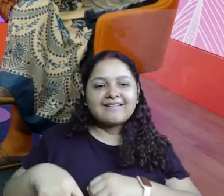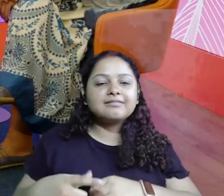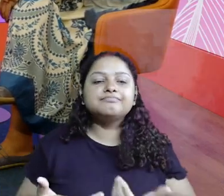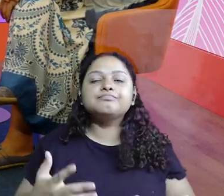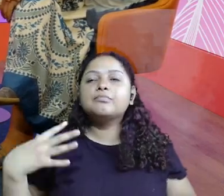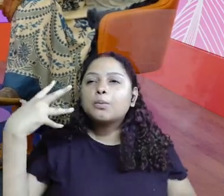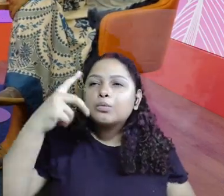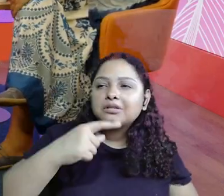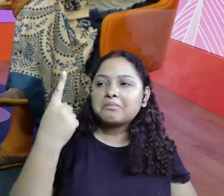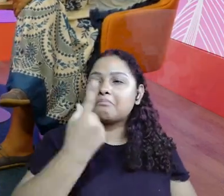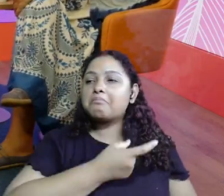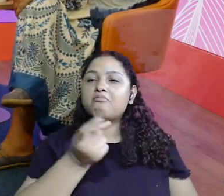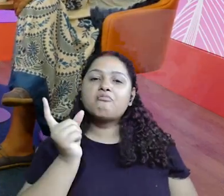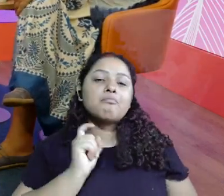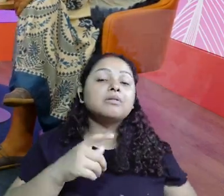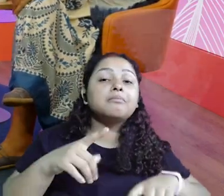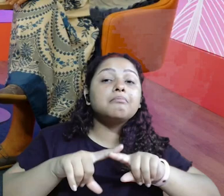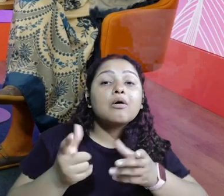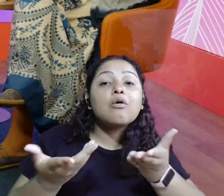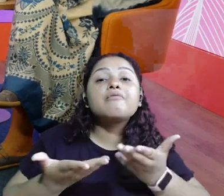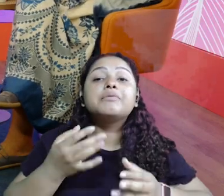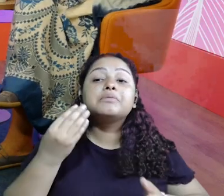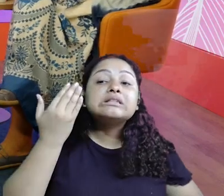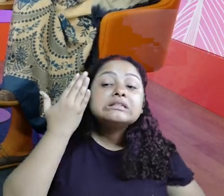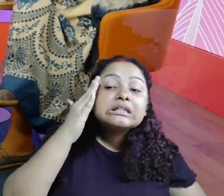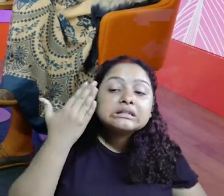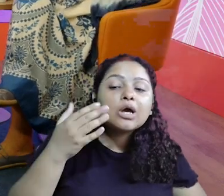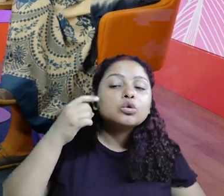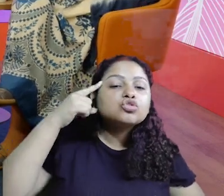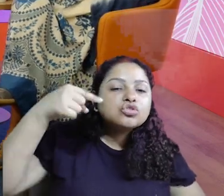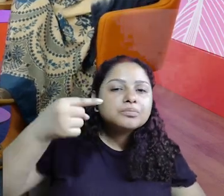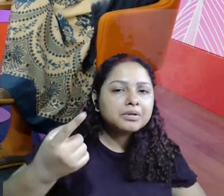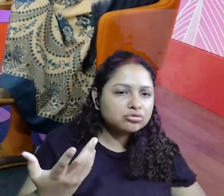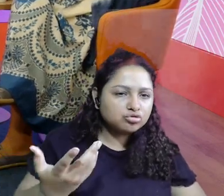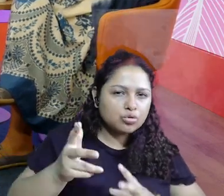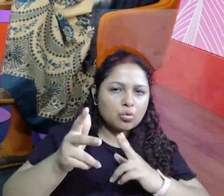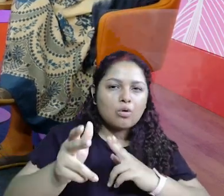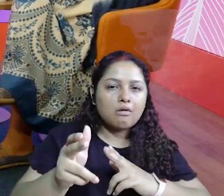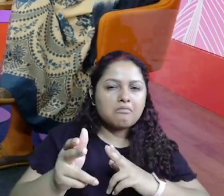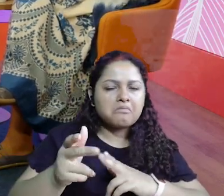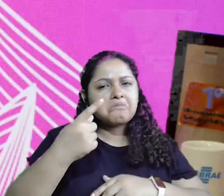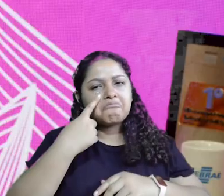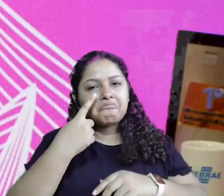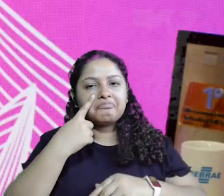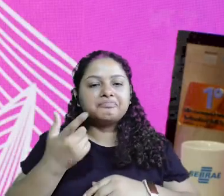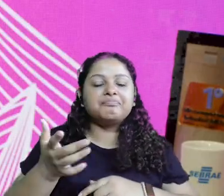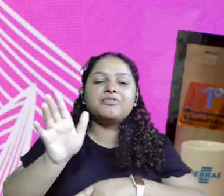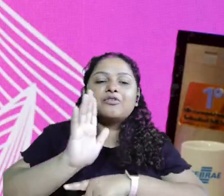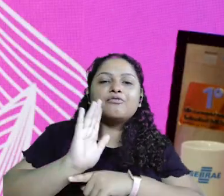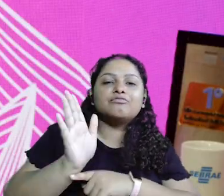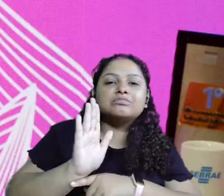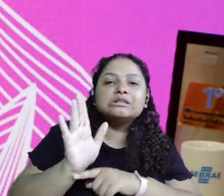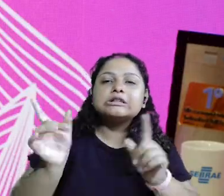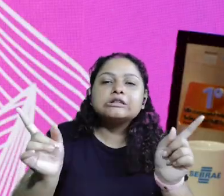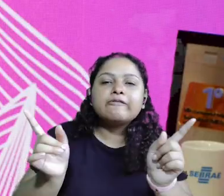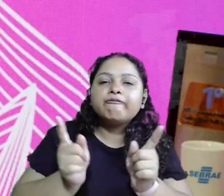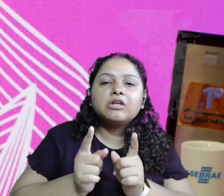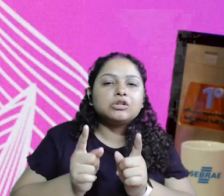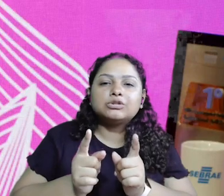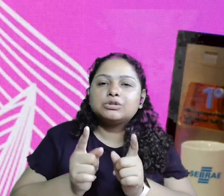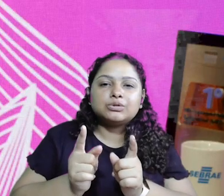lindas, perfumadas, mas a gente vai entender agora se o dia a dia delas é assim, então a gente vai assistir